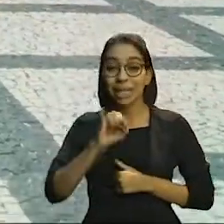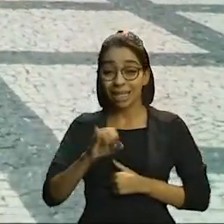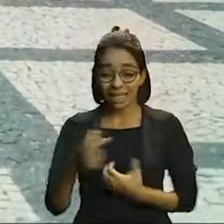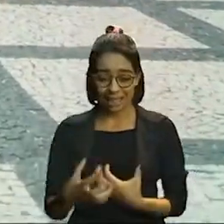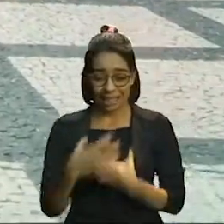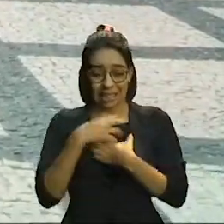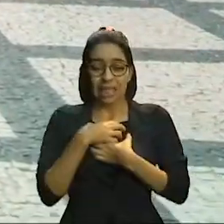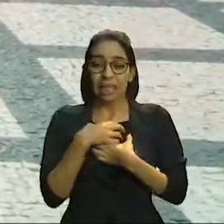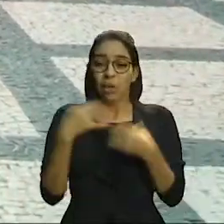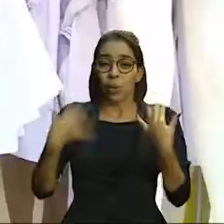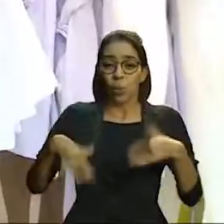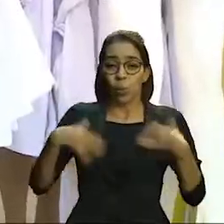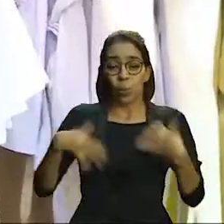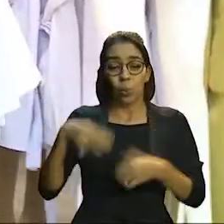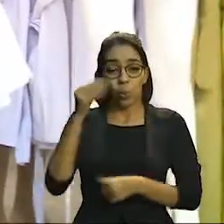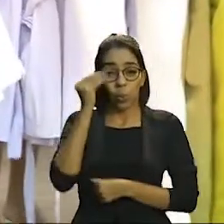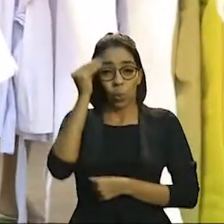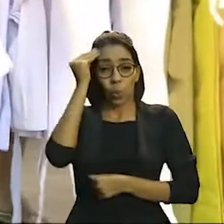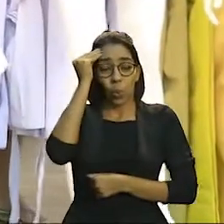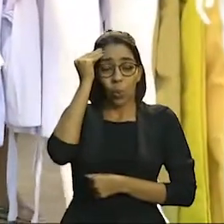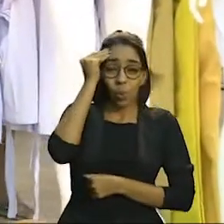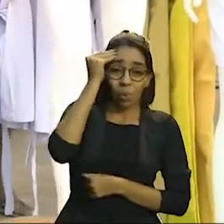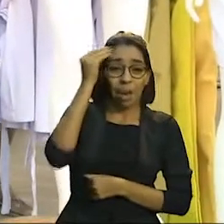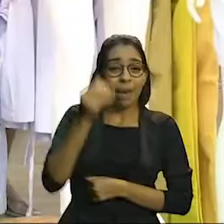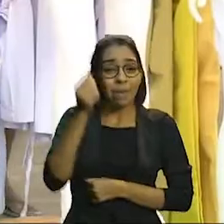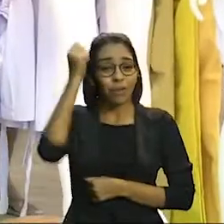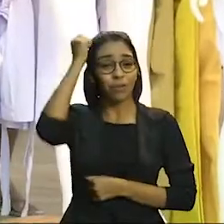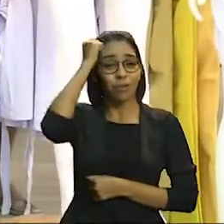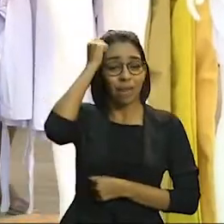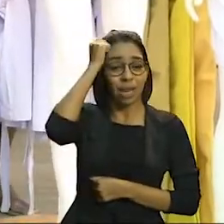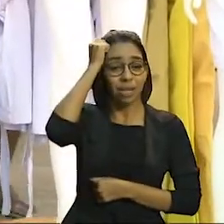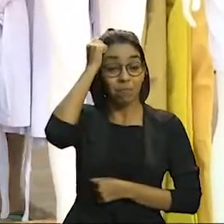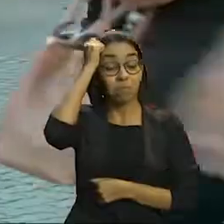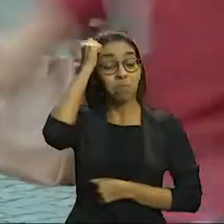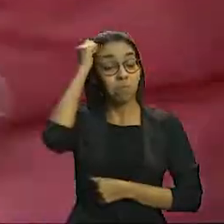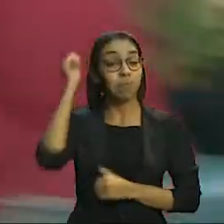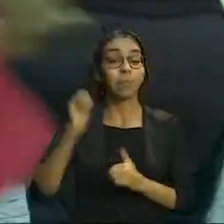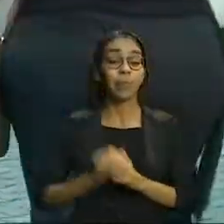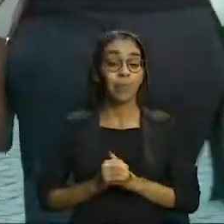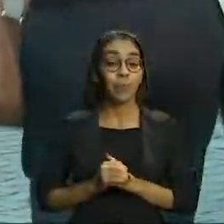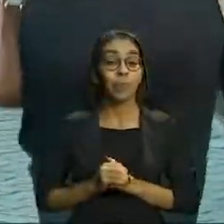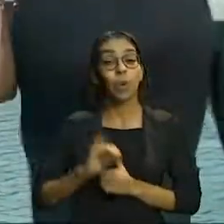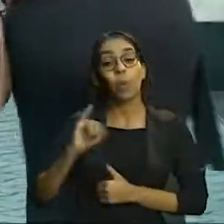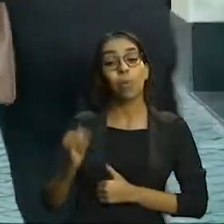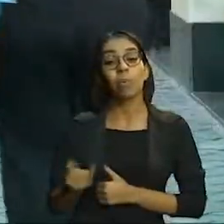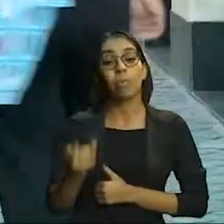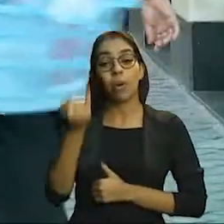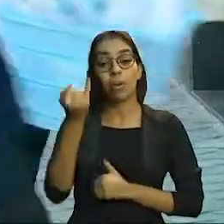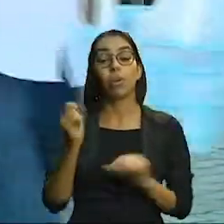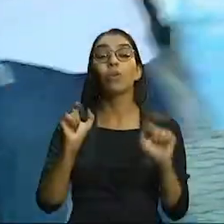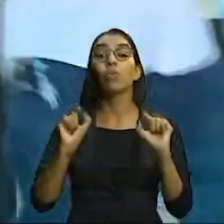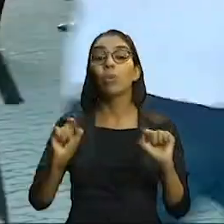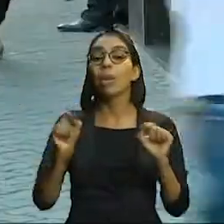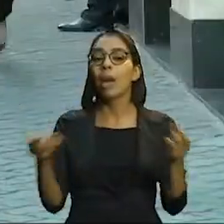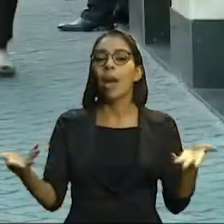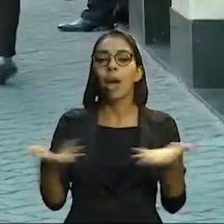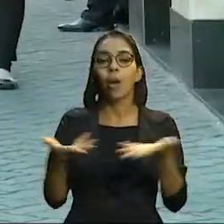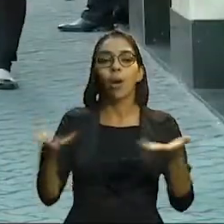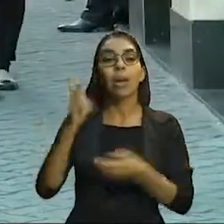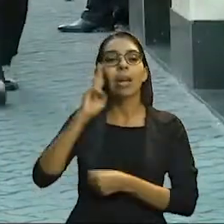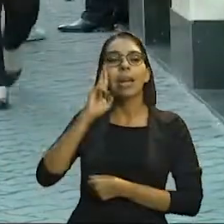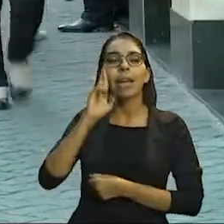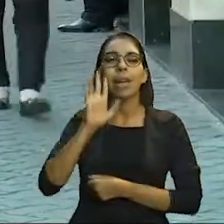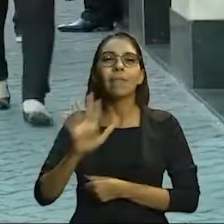de culpa e arrependimento de maneira frequente depois das compras, o importante é refletir e procurar